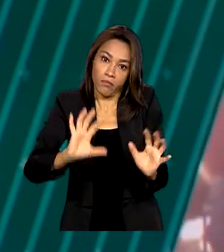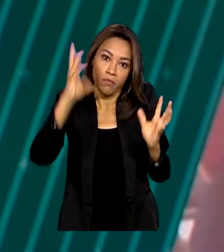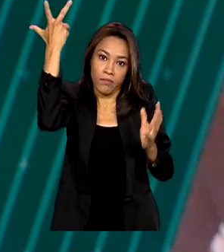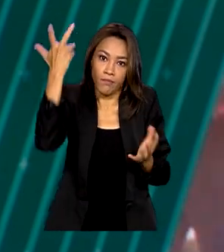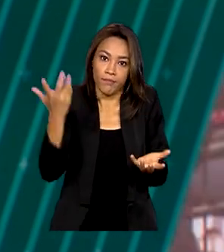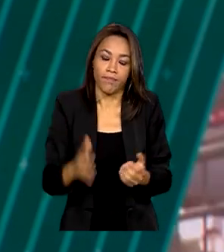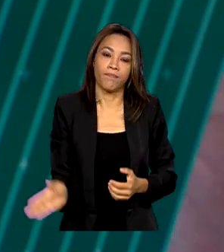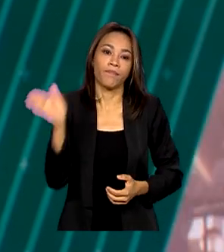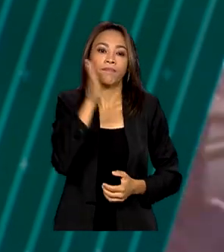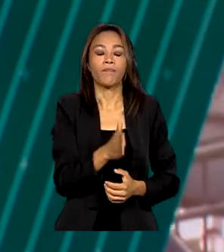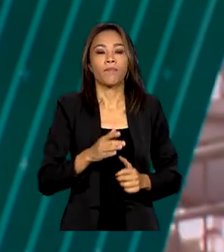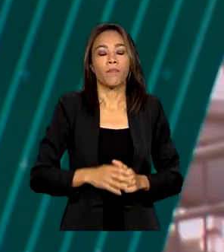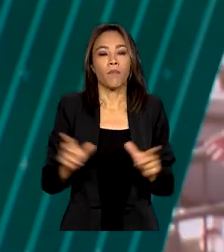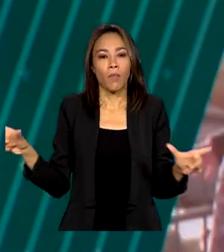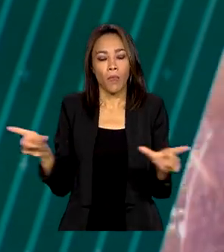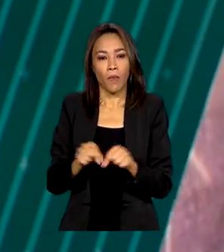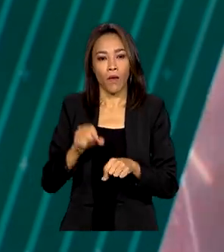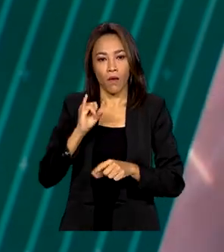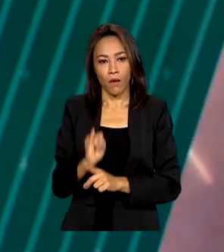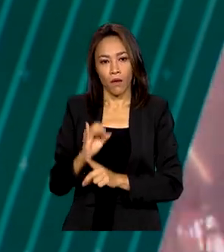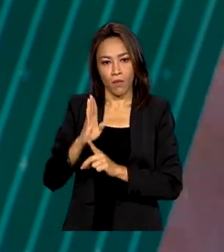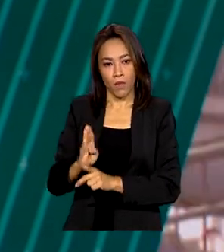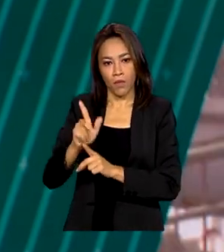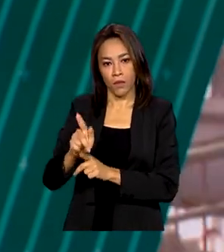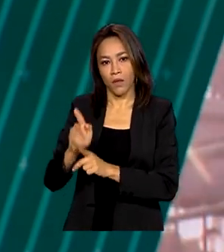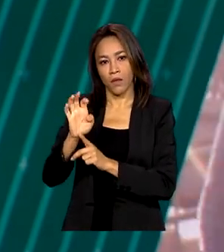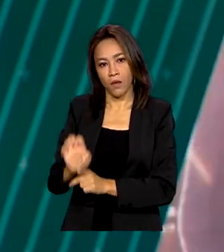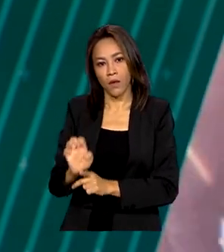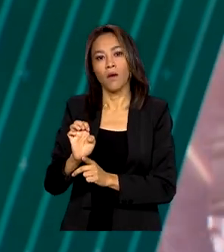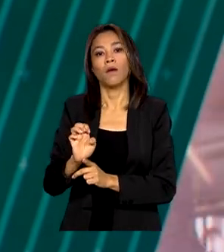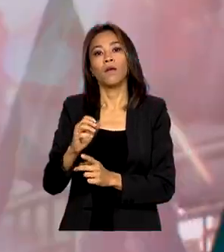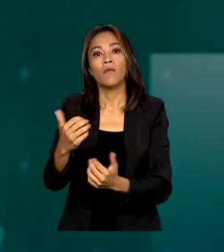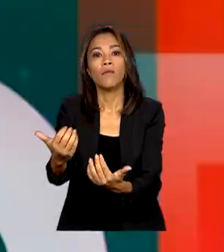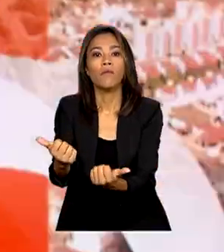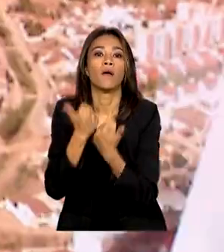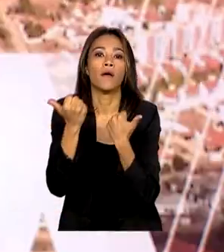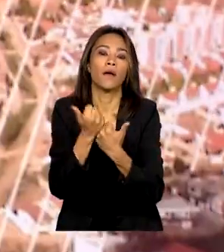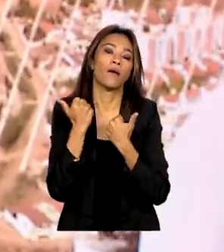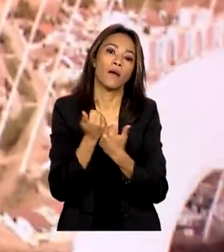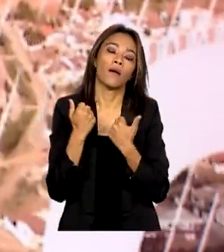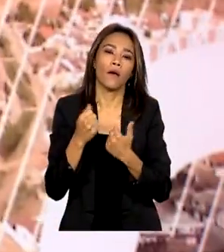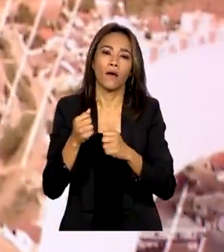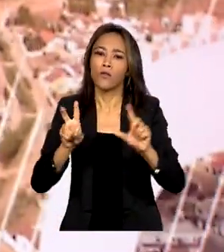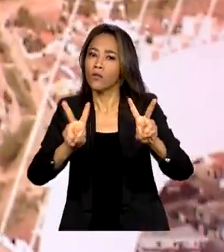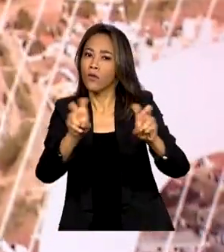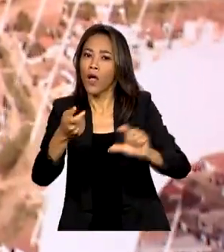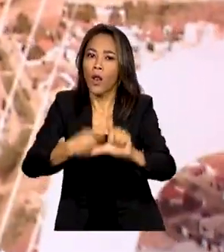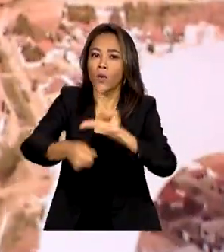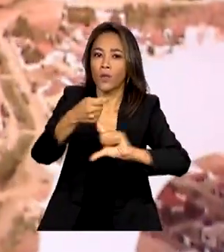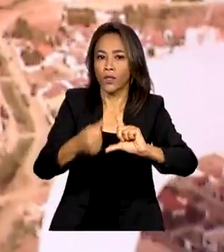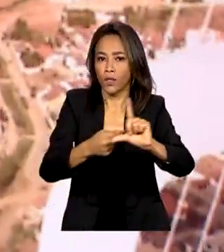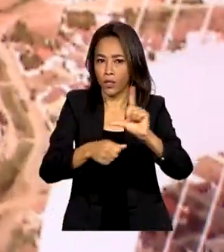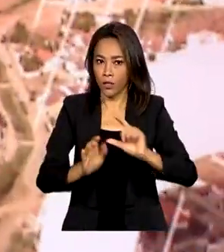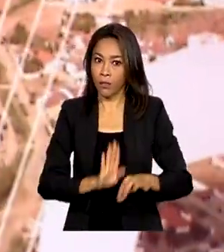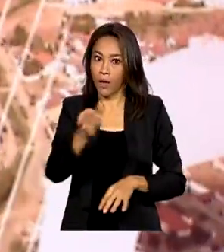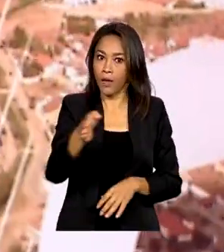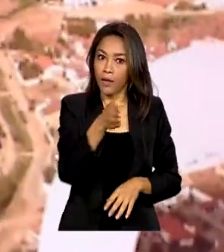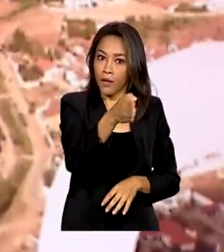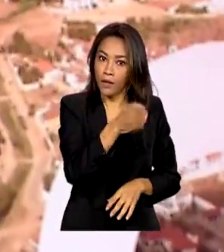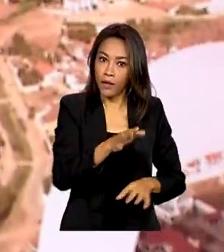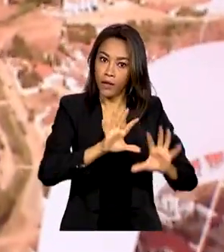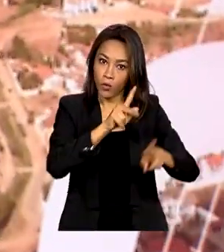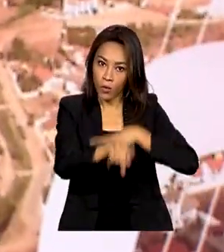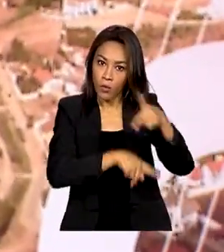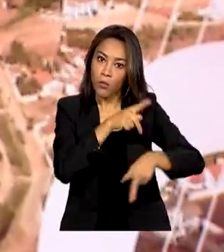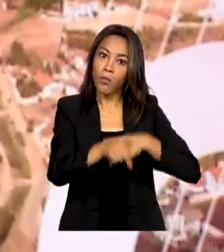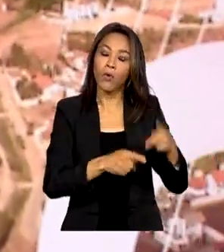IBGE vai receber apoio logístico para fazer o censo no território Yanomami. A previsão é que a operação comece em 6 de